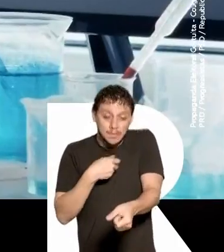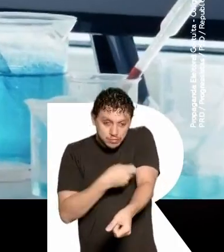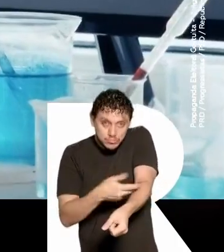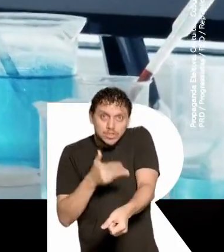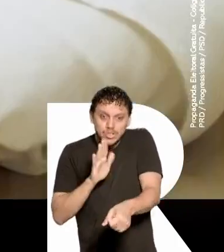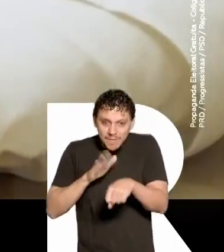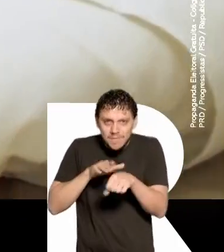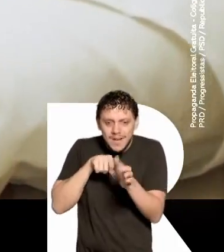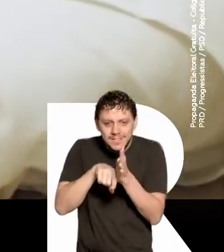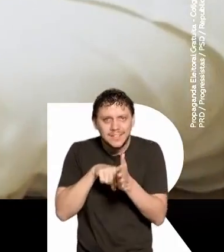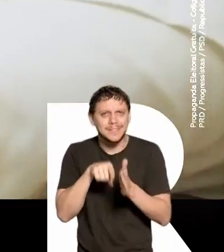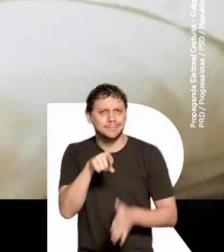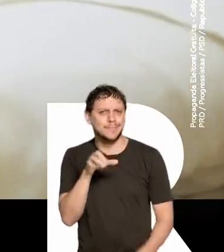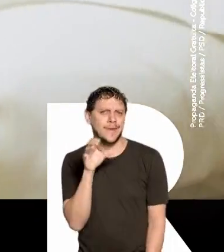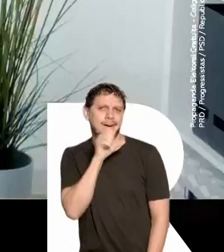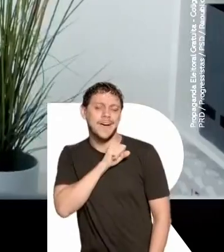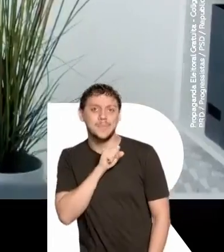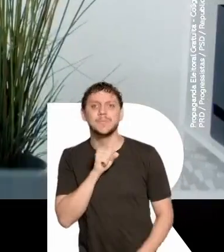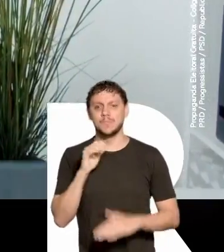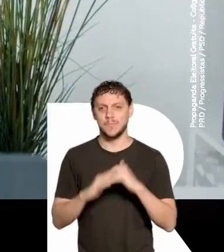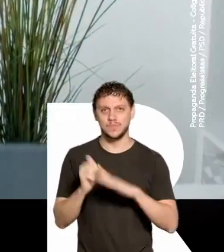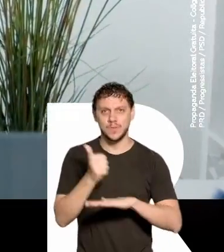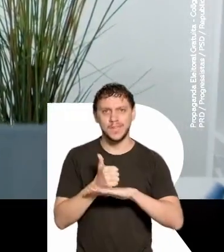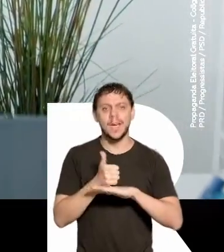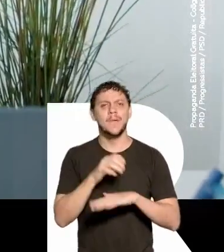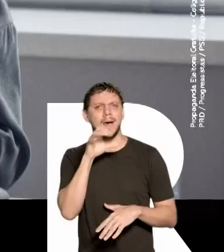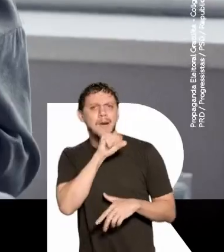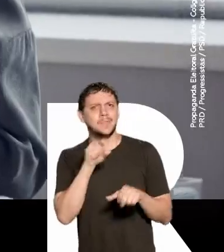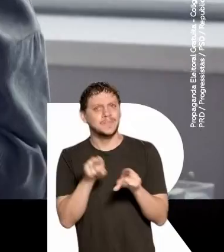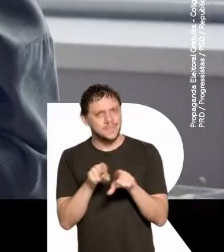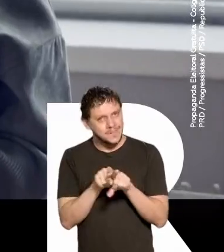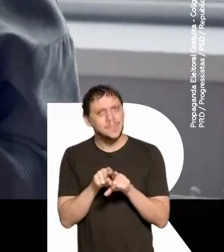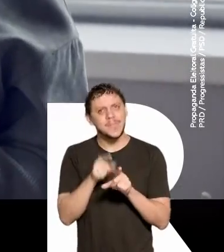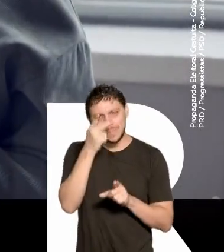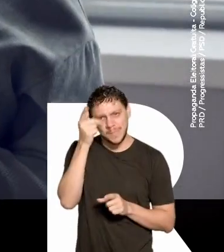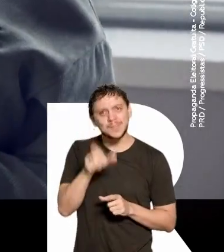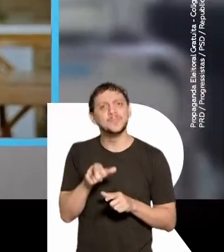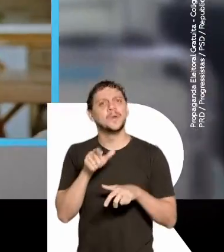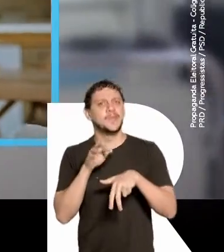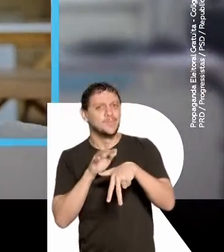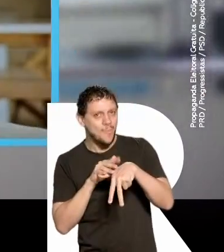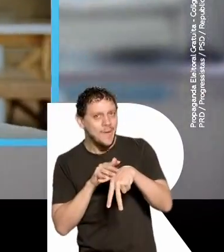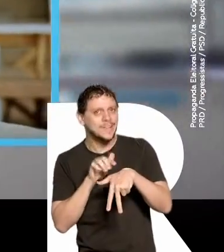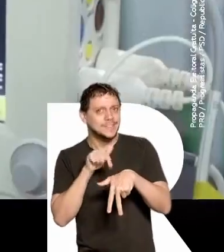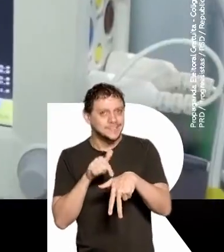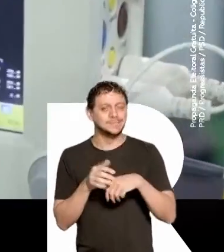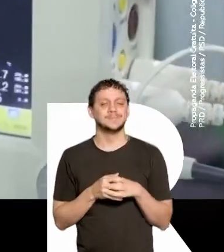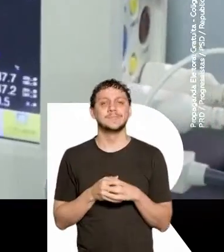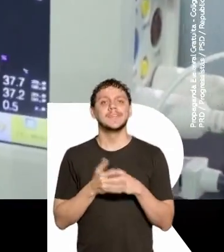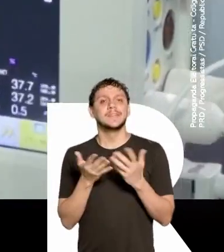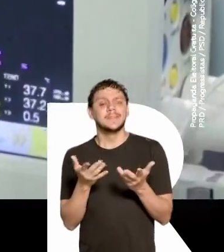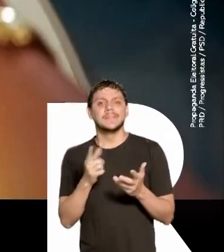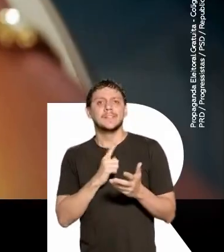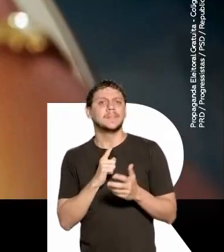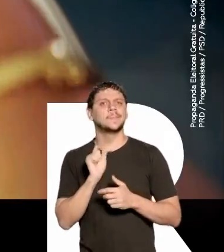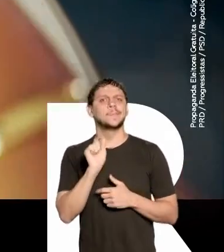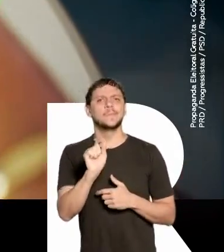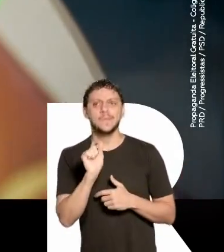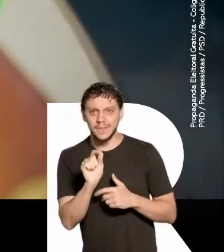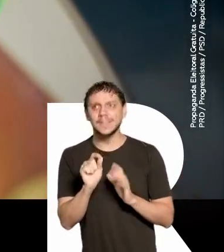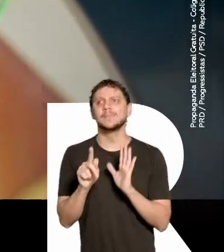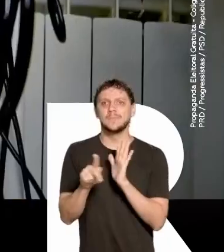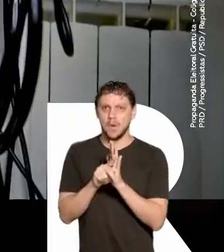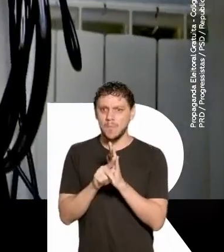faz a análise ali. Isso agiliza muito. Agiliza para os nossos profissionais, agiliza para o paciente. Tudo aquilo que tem de melhor em